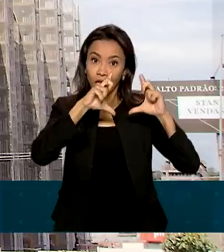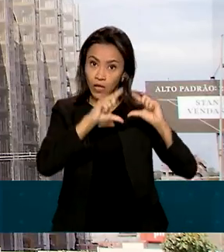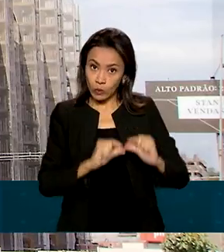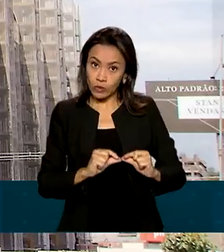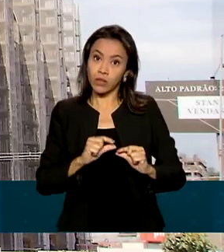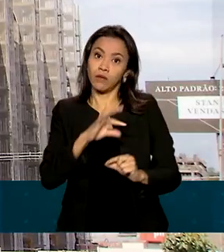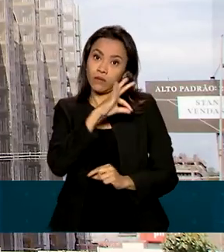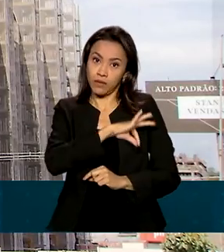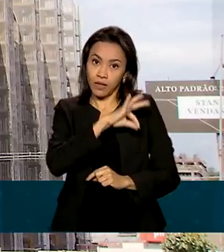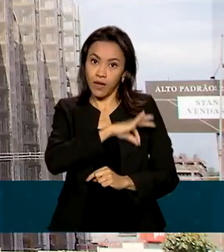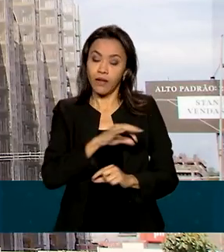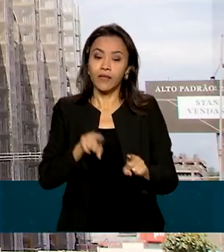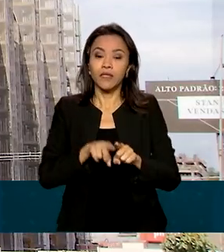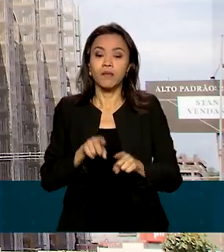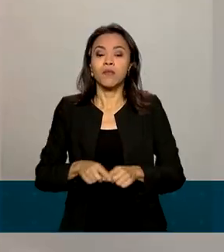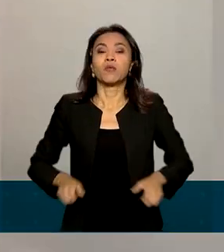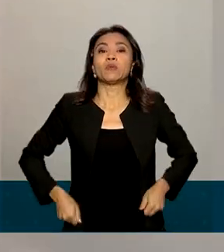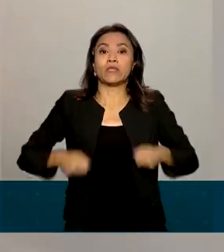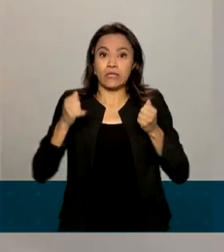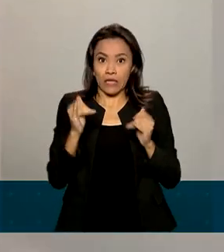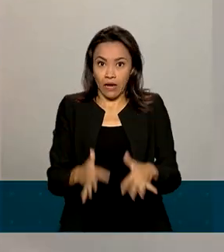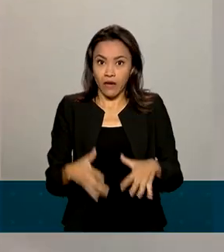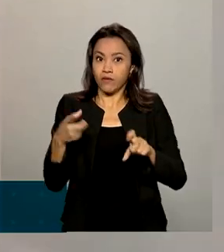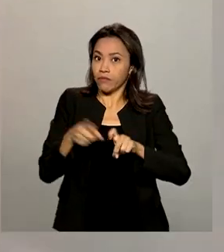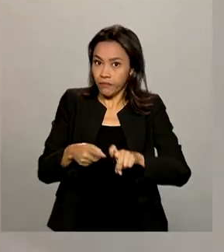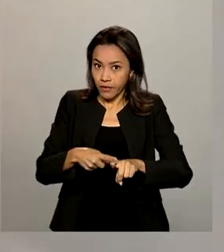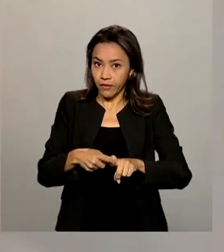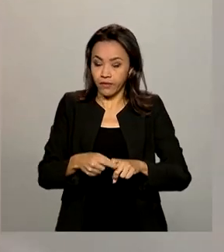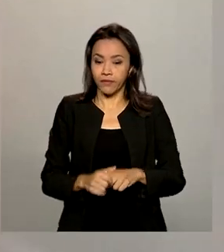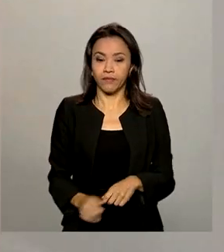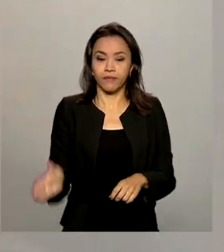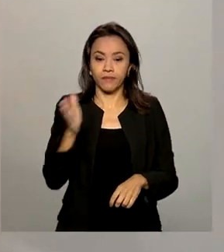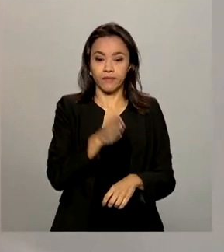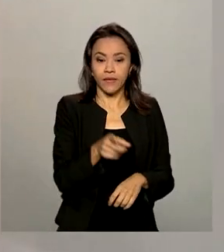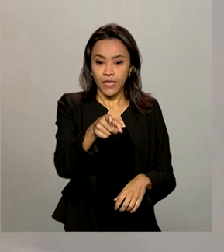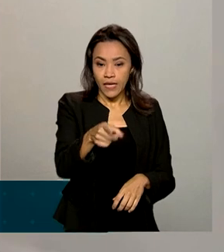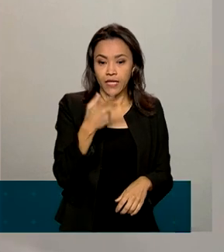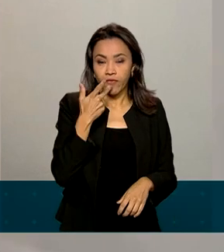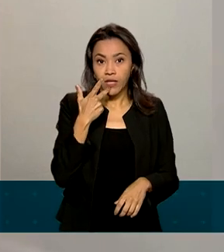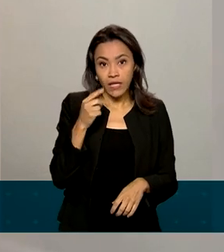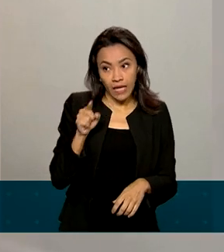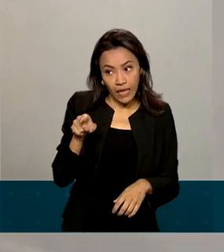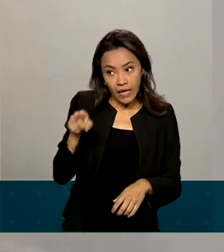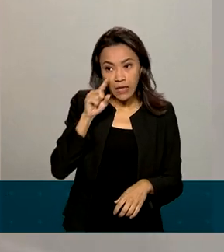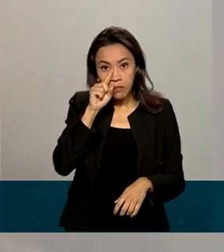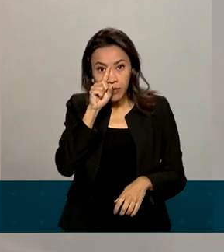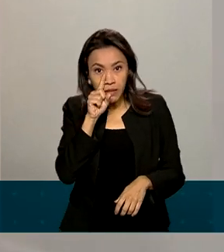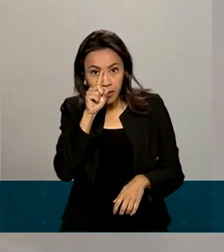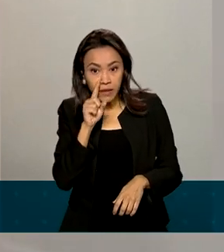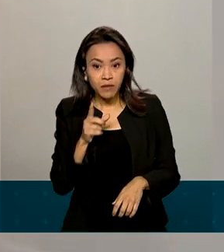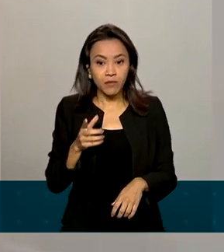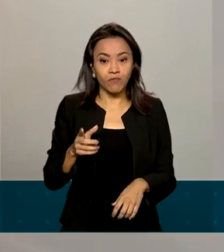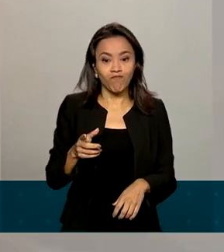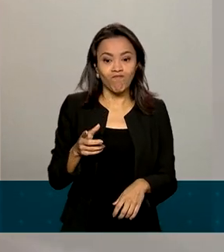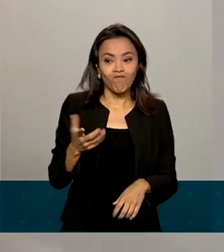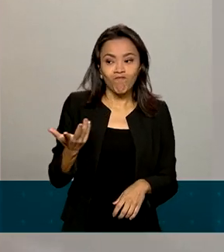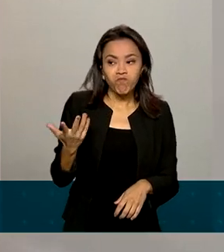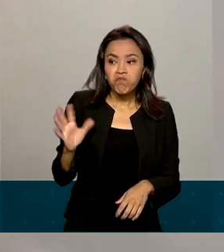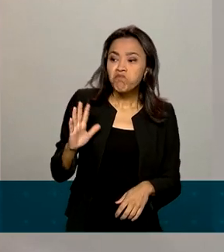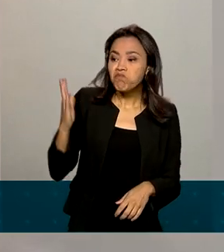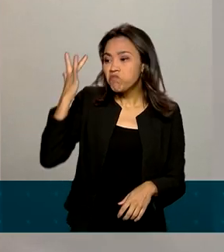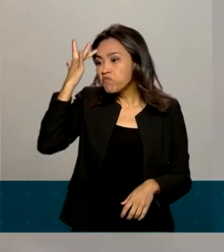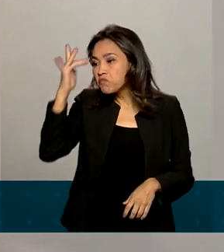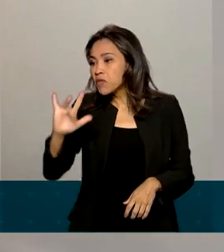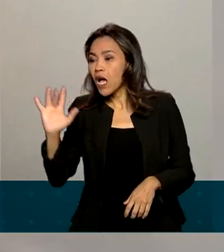e as despesas médicas. E muitas vezes aquele risco, aquele perigo que está ali, ele não oferece, não tem cheiro e não tem